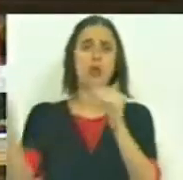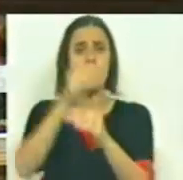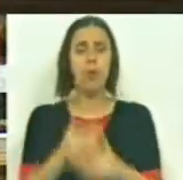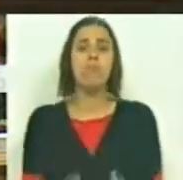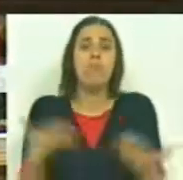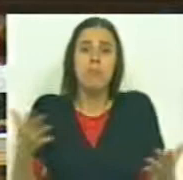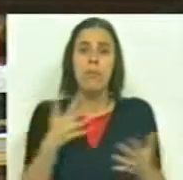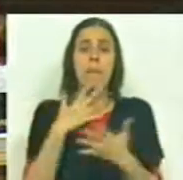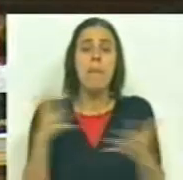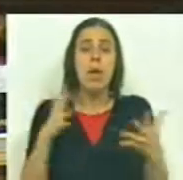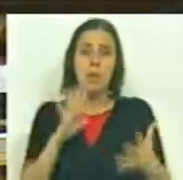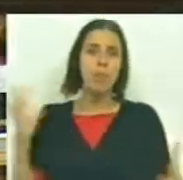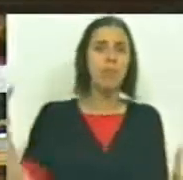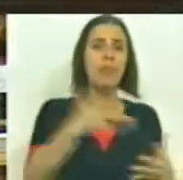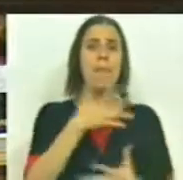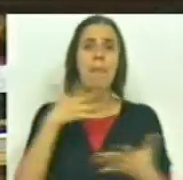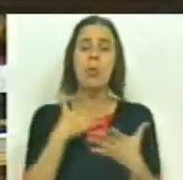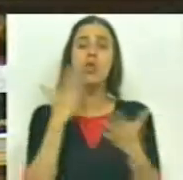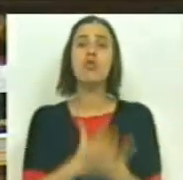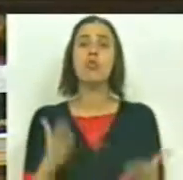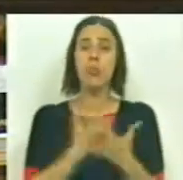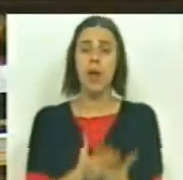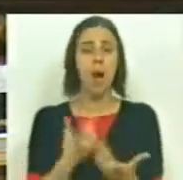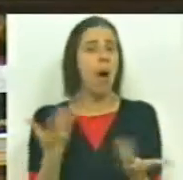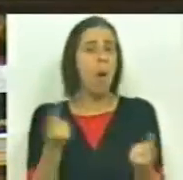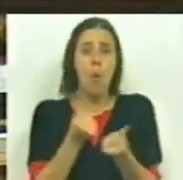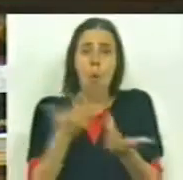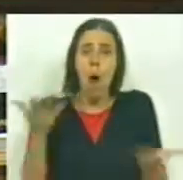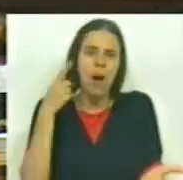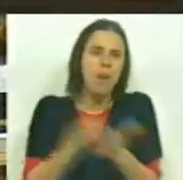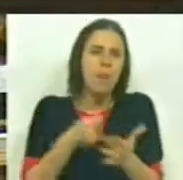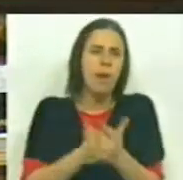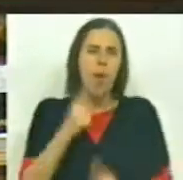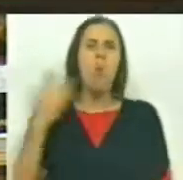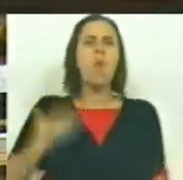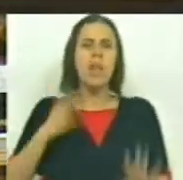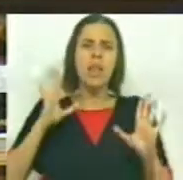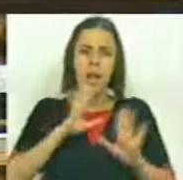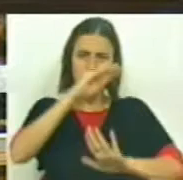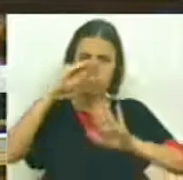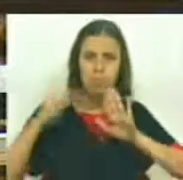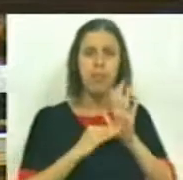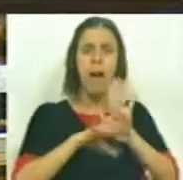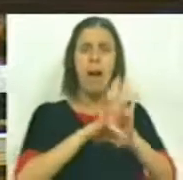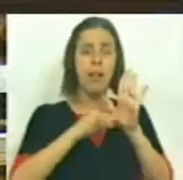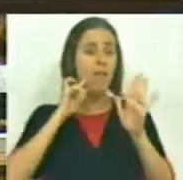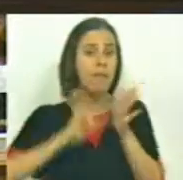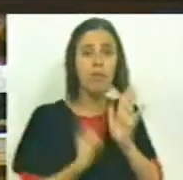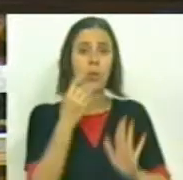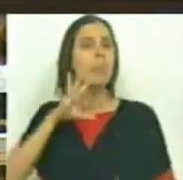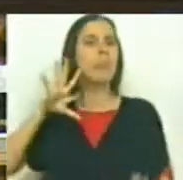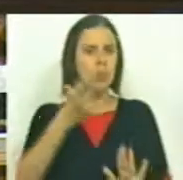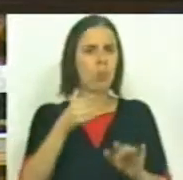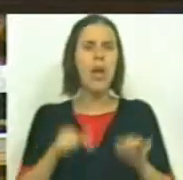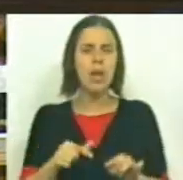superior. Porque para a esmagadora maioria dos estudantes que não têm dinheiro para pagar um direito que está consagrado na lei fundamental